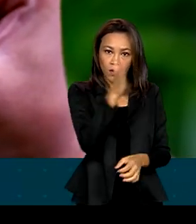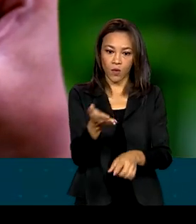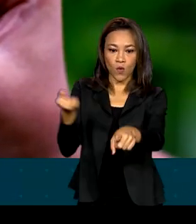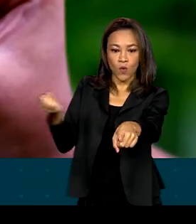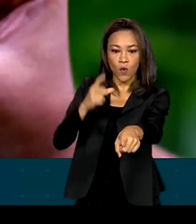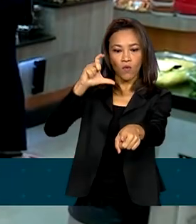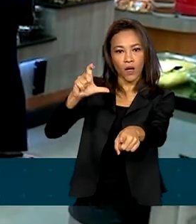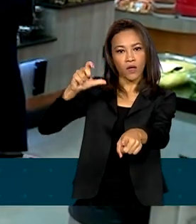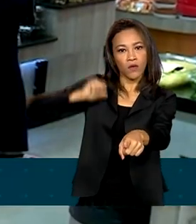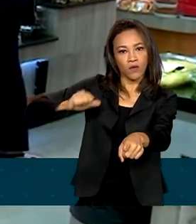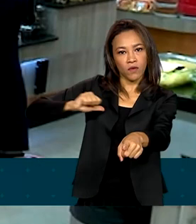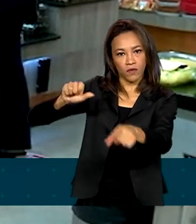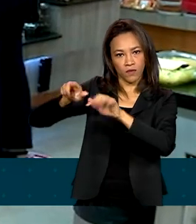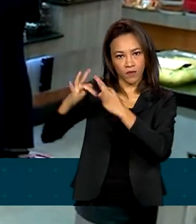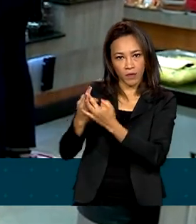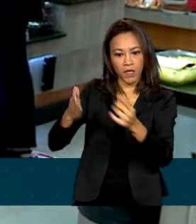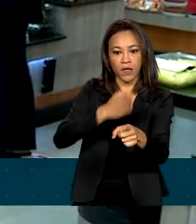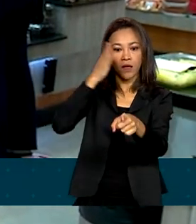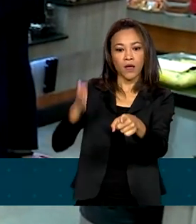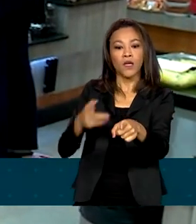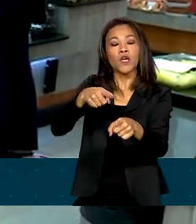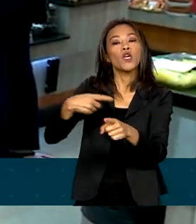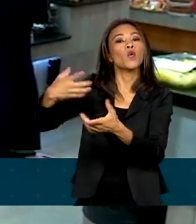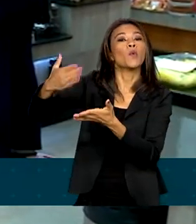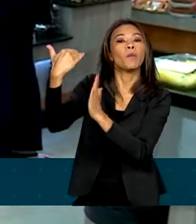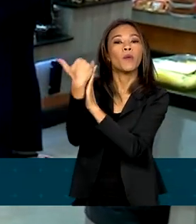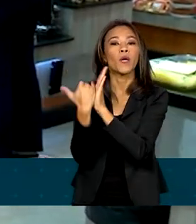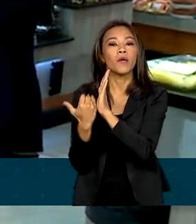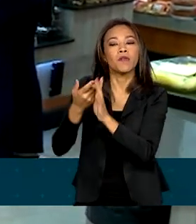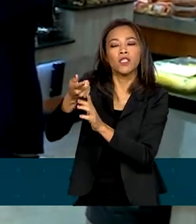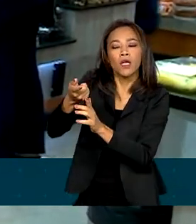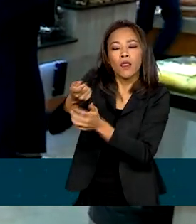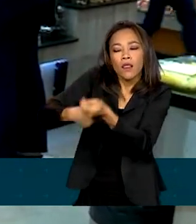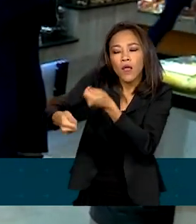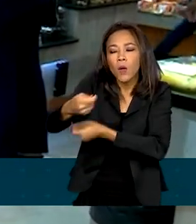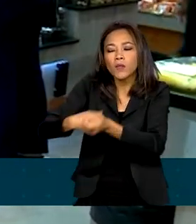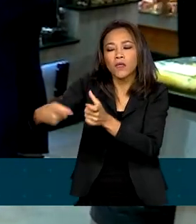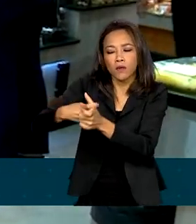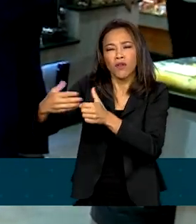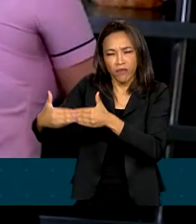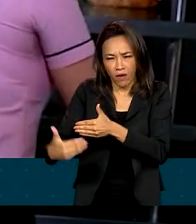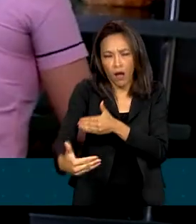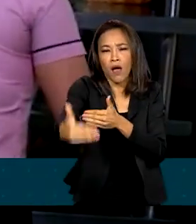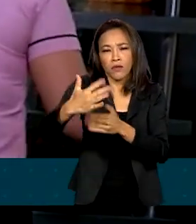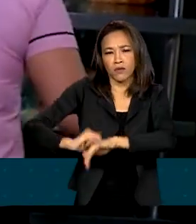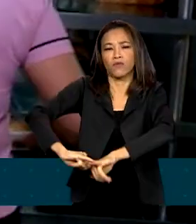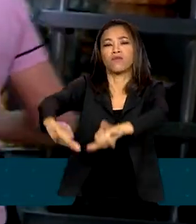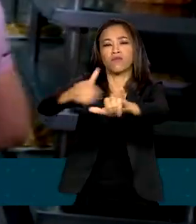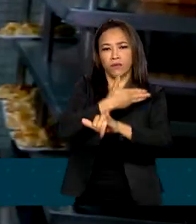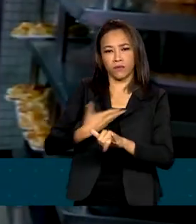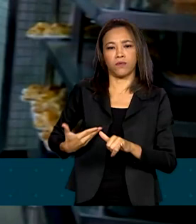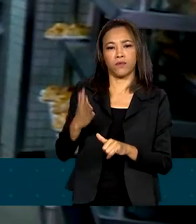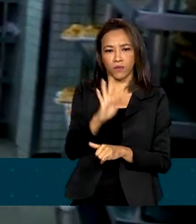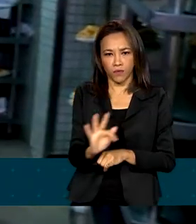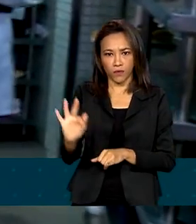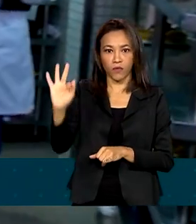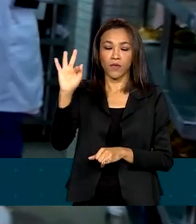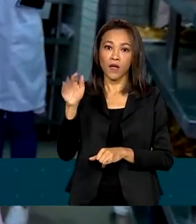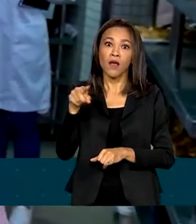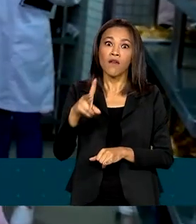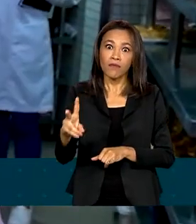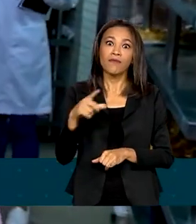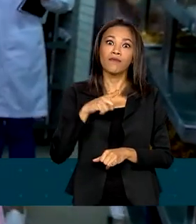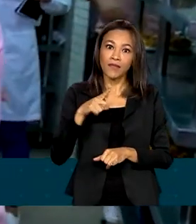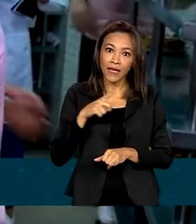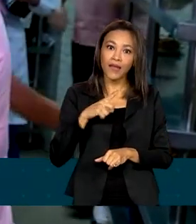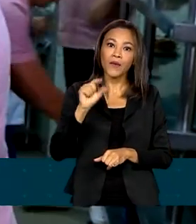Bolsa Família e o programa de renegociação de dívidas que será lançado pelo governo, devem impactar positivamente